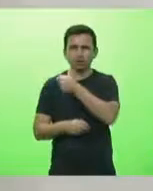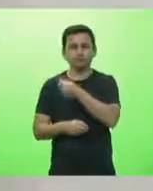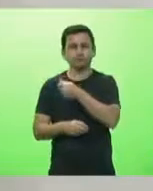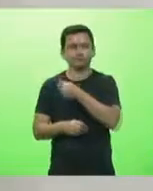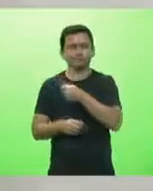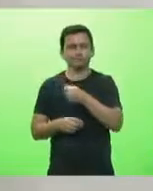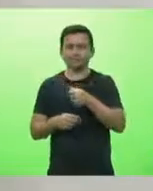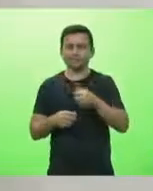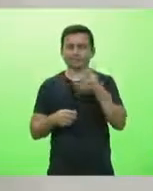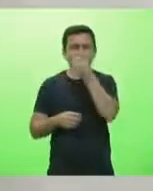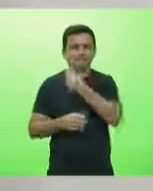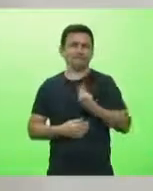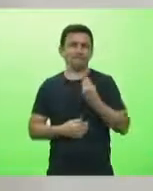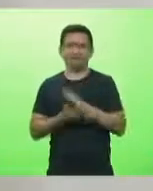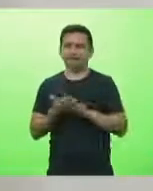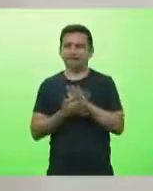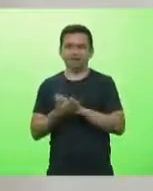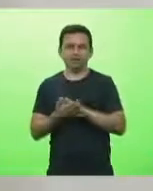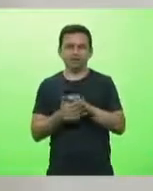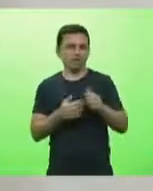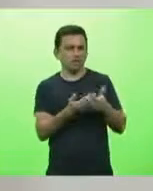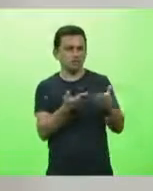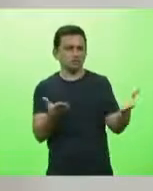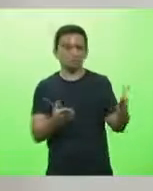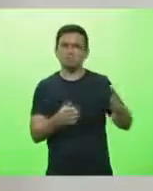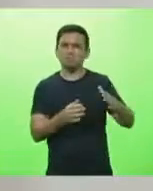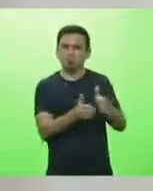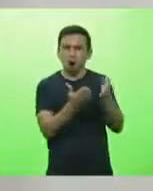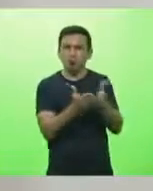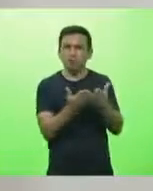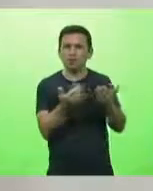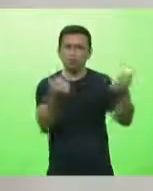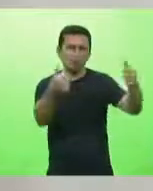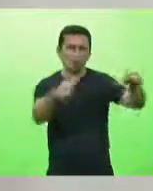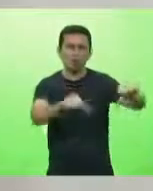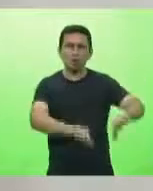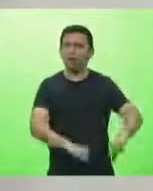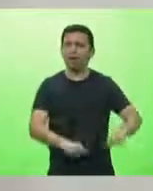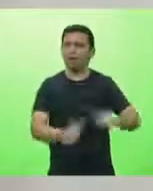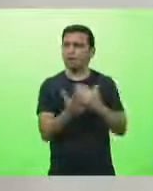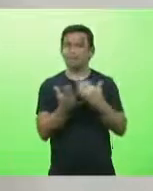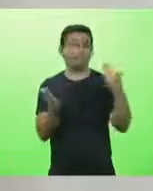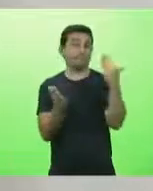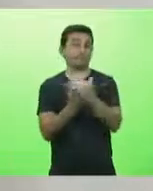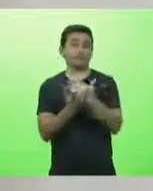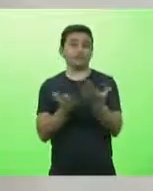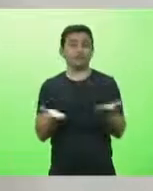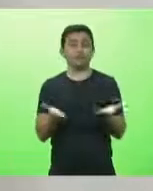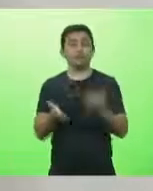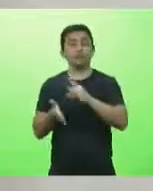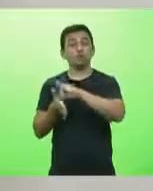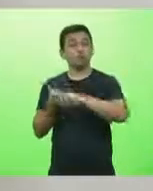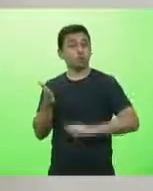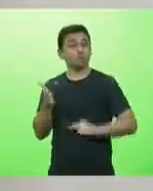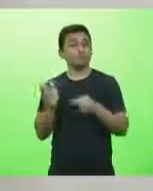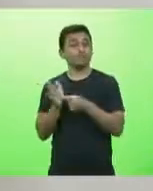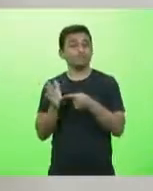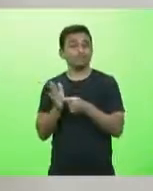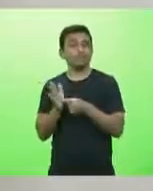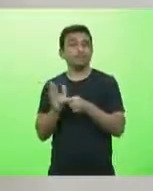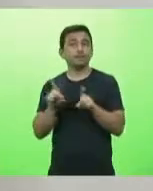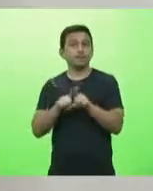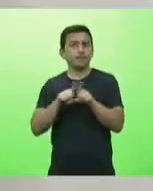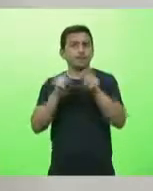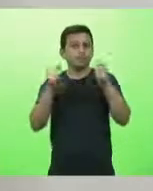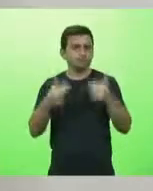mais pobres, diz Farid Buitrago Sanches, presidente de identidade. E o documento ainda conta com um outro